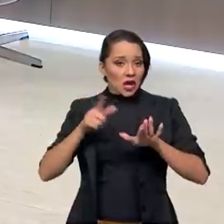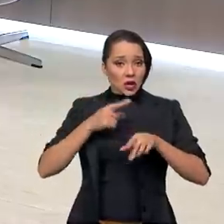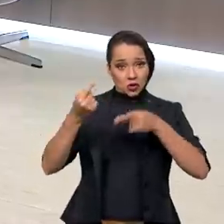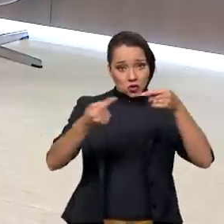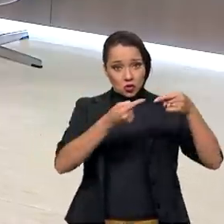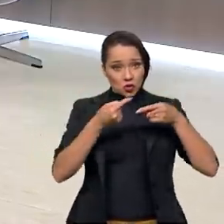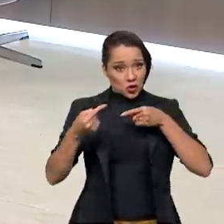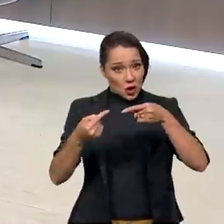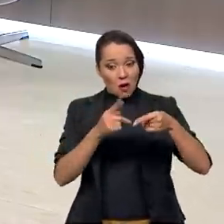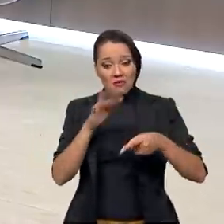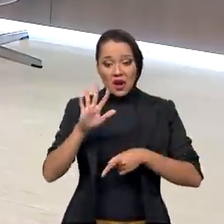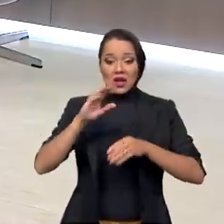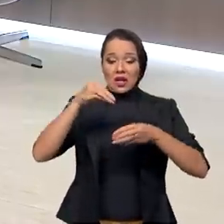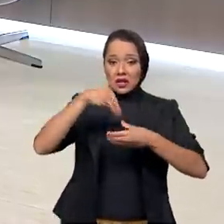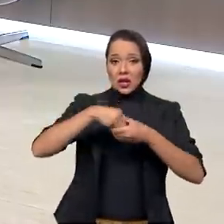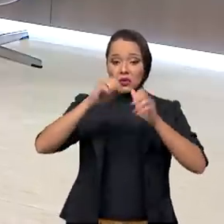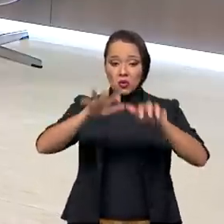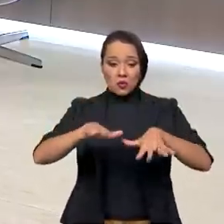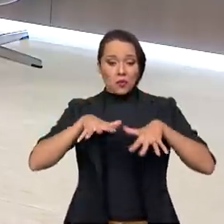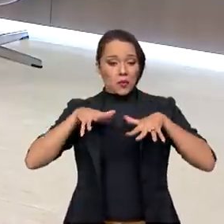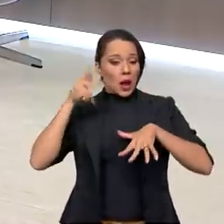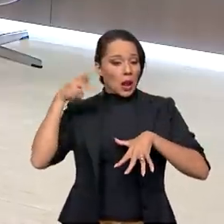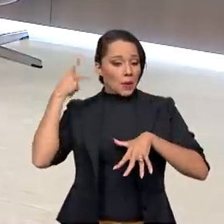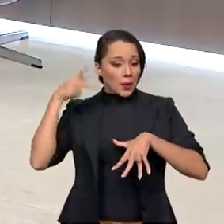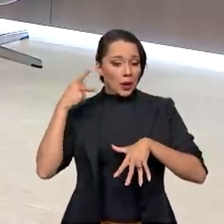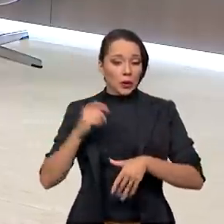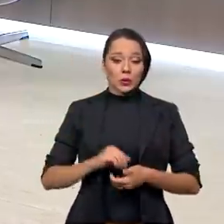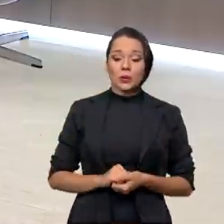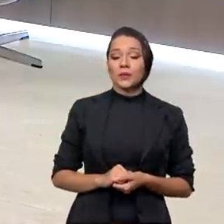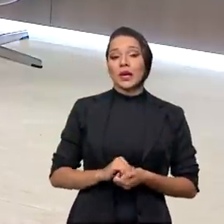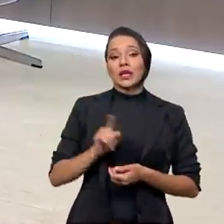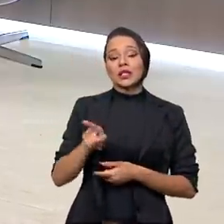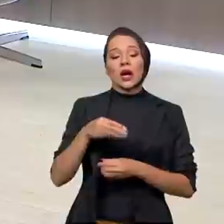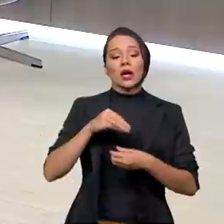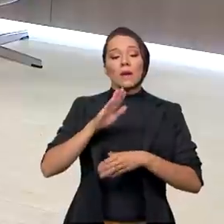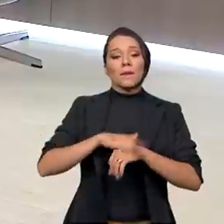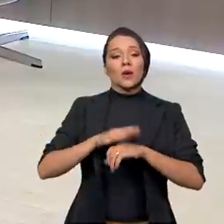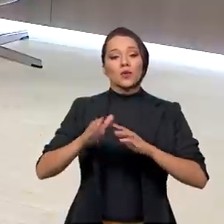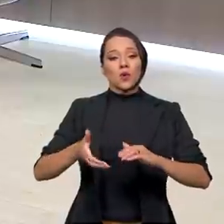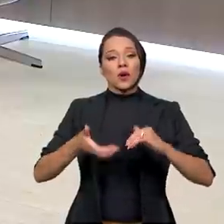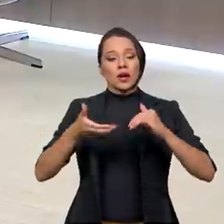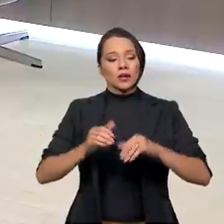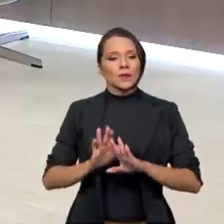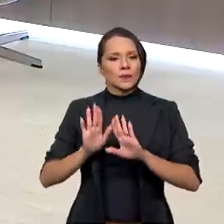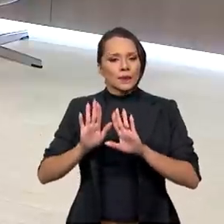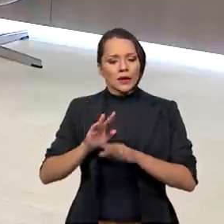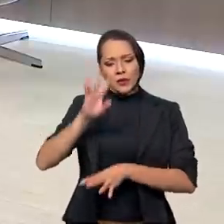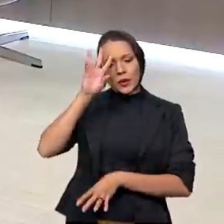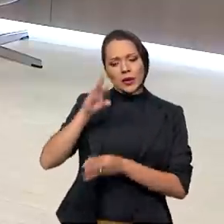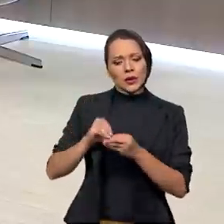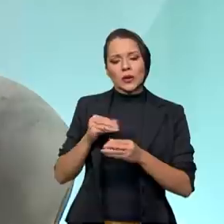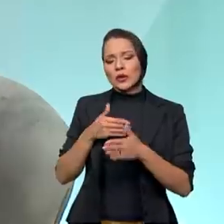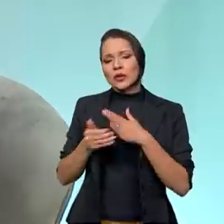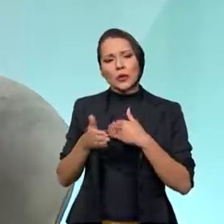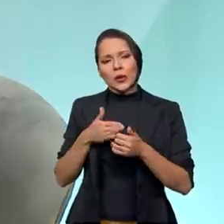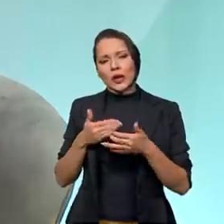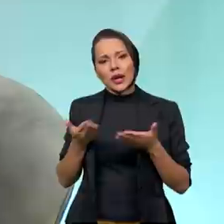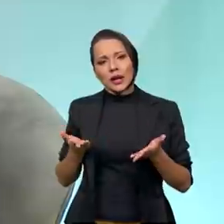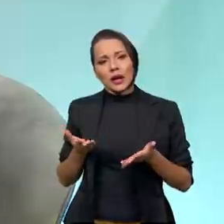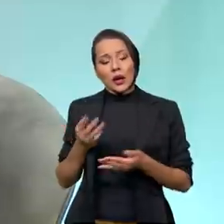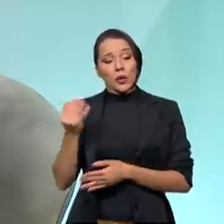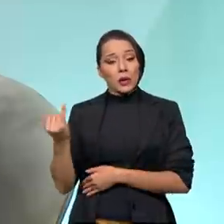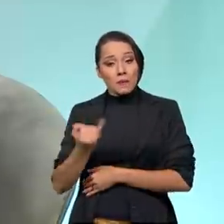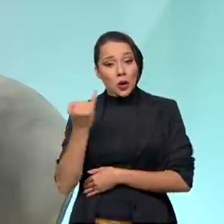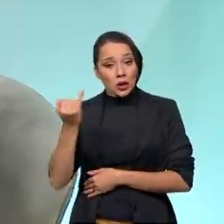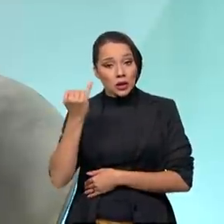discussão vai ocorrer. É legítima essa discussão no âmbito do Congresso Nacional. Mas eu entendo que, de qualquer forma, um ponto